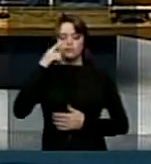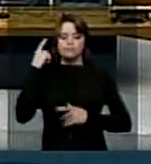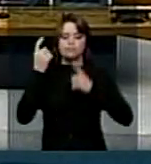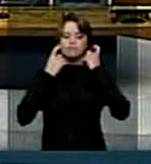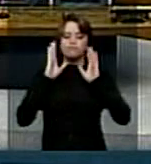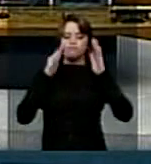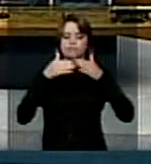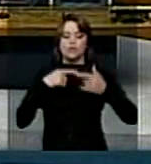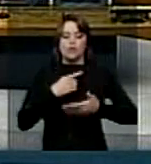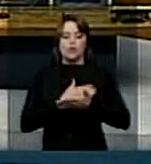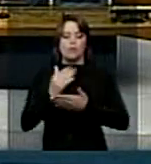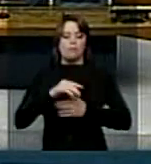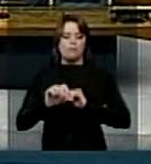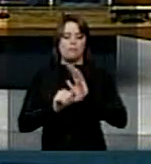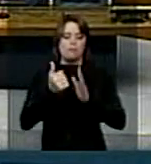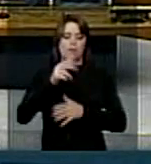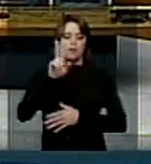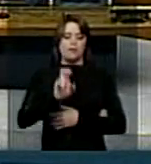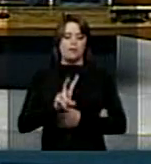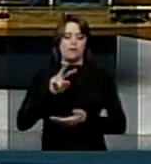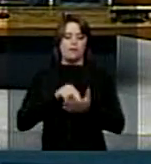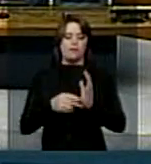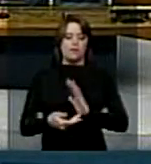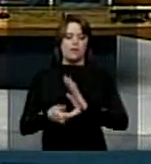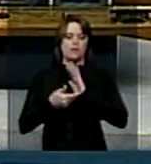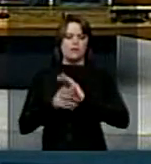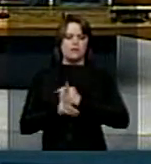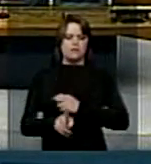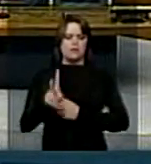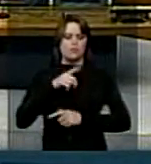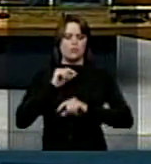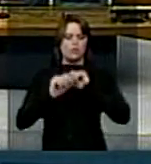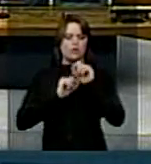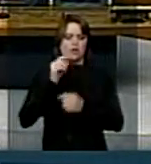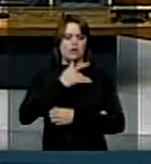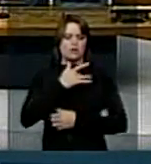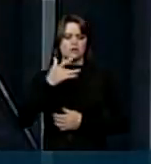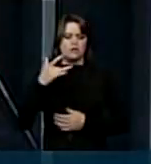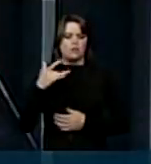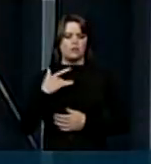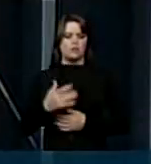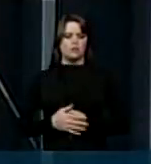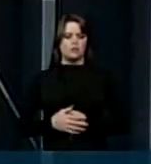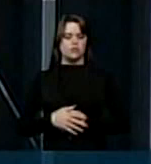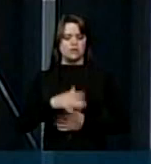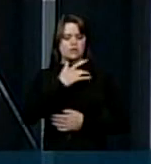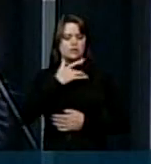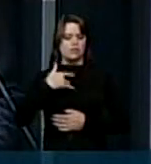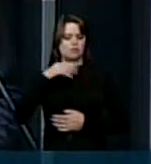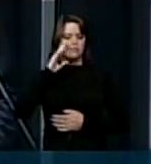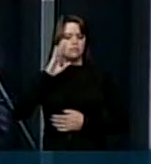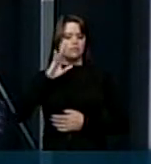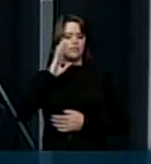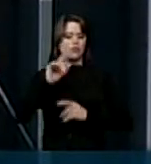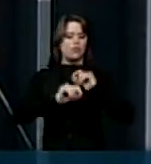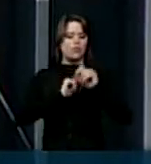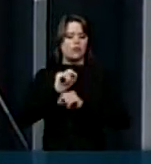O que é o